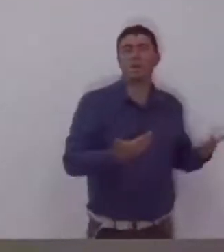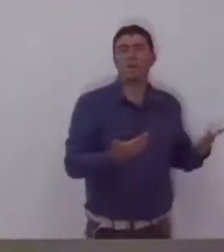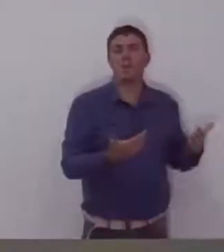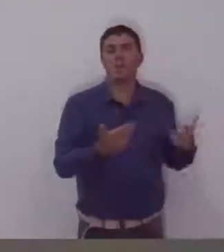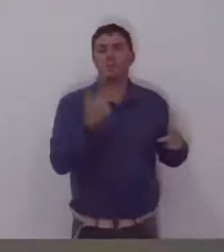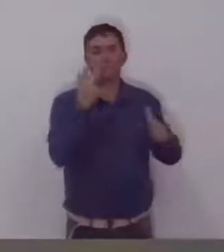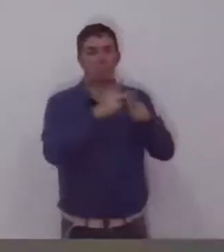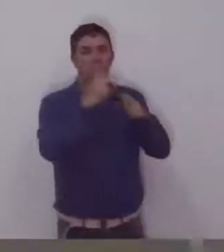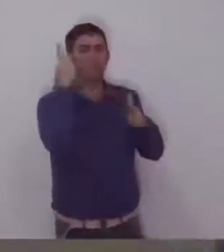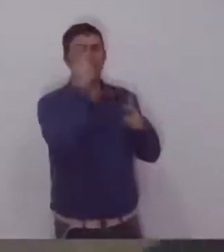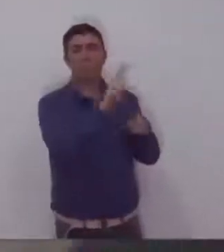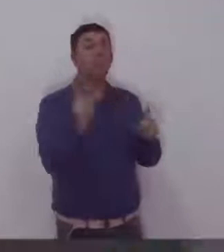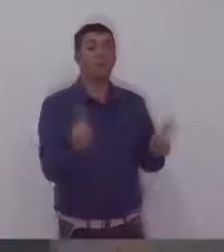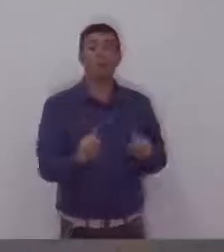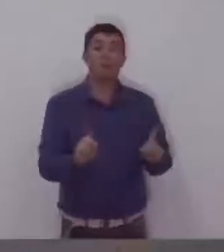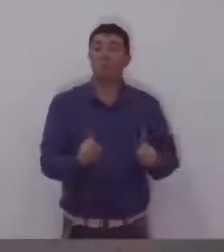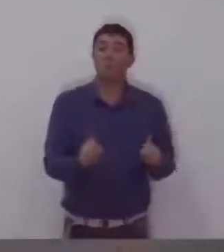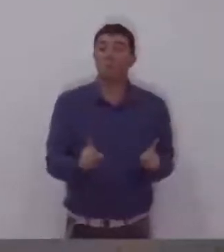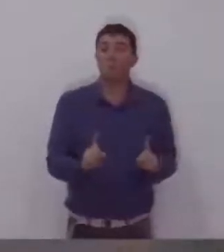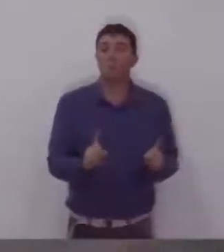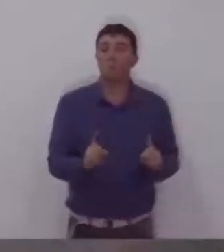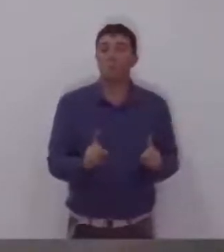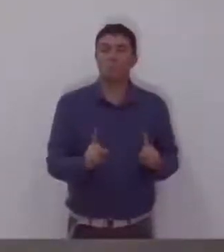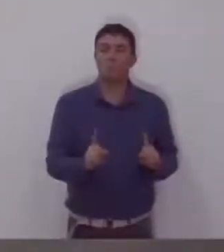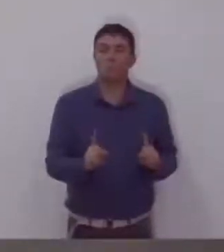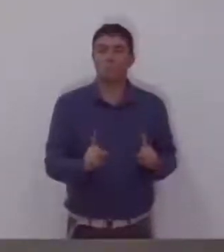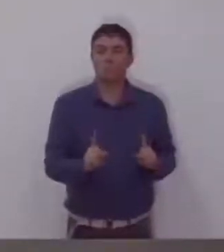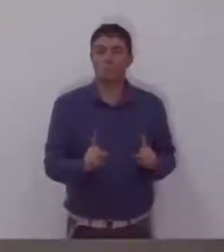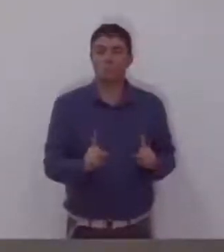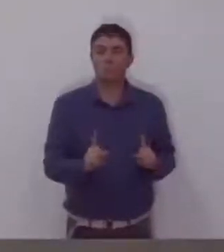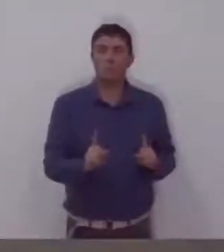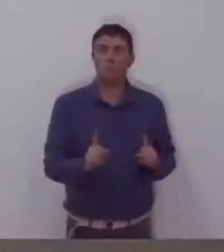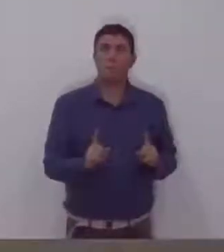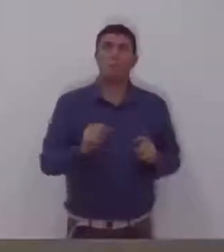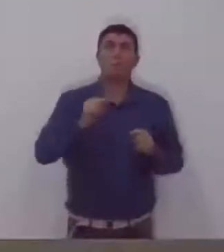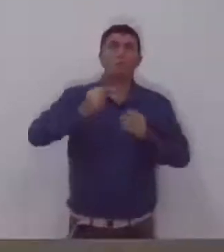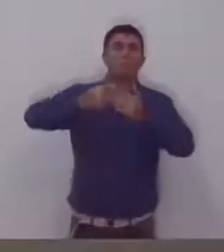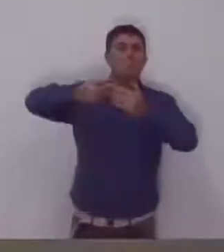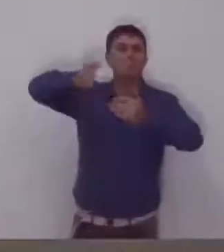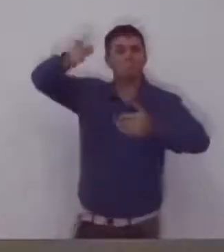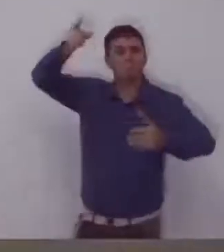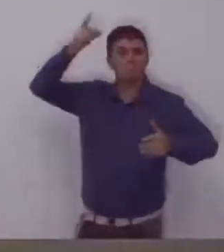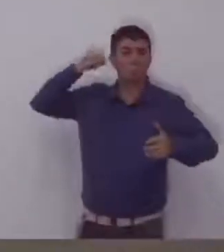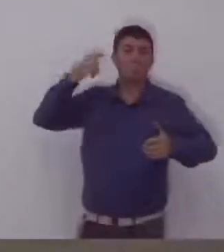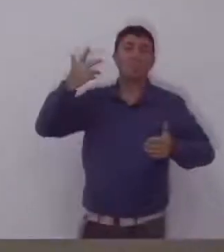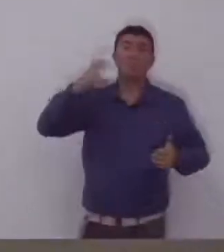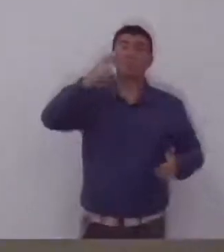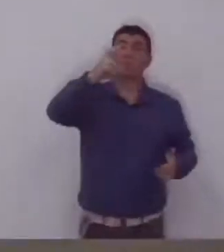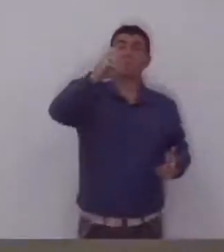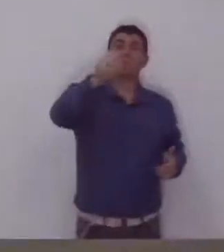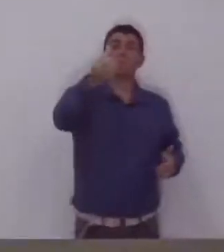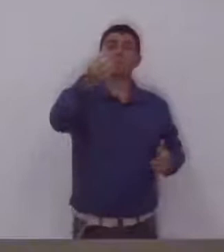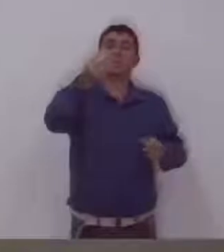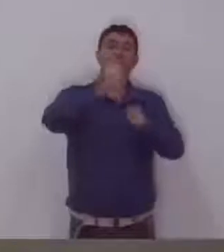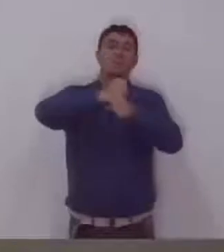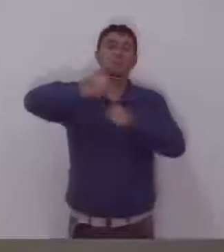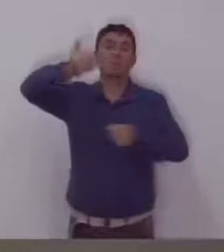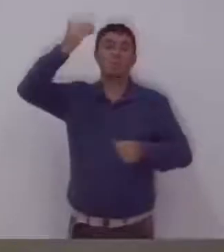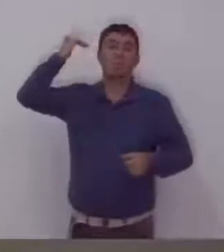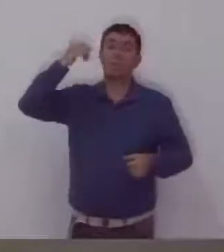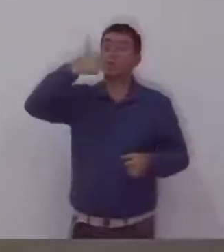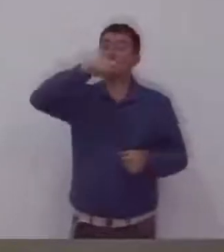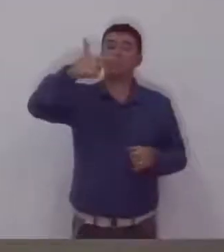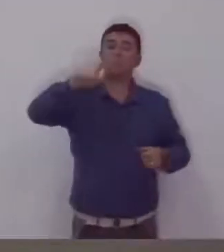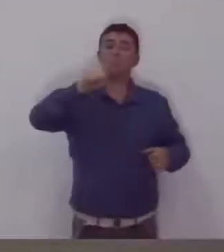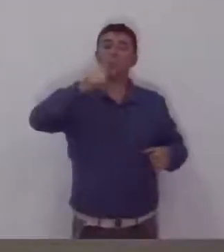consequências. Não. Não, porque, às vezes, talvez lá atrás, há 50, 60, 70 anos atrás, não havia um alagamento.